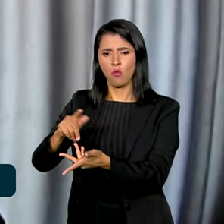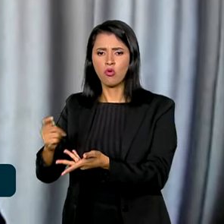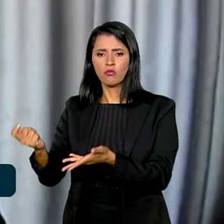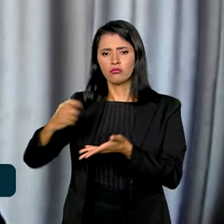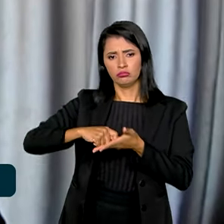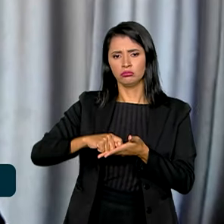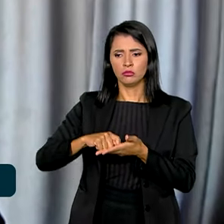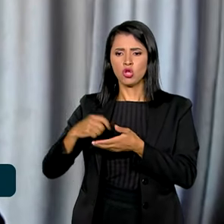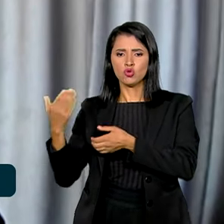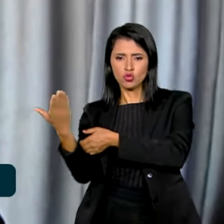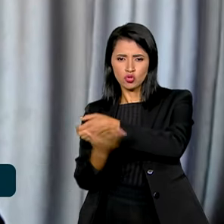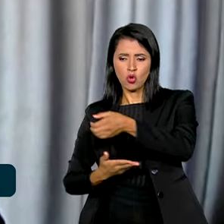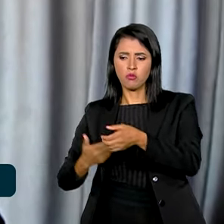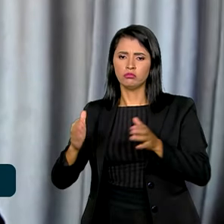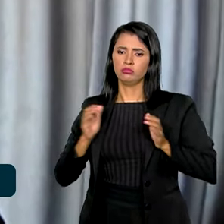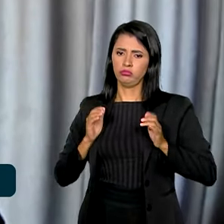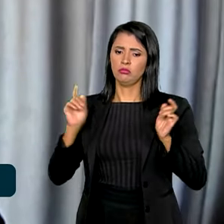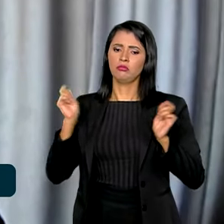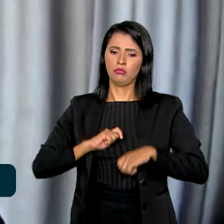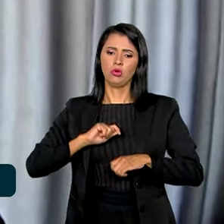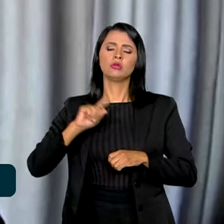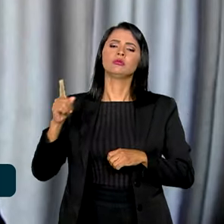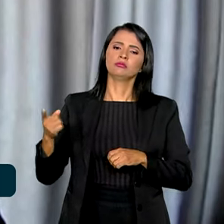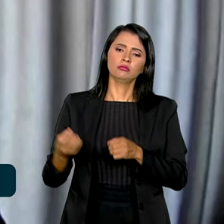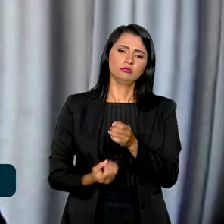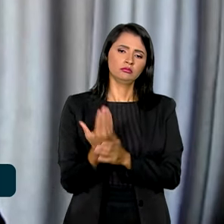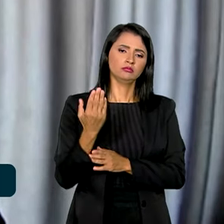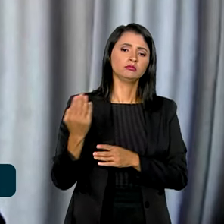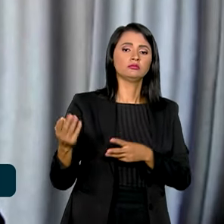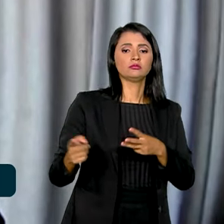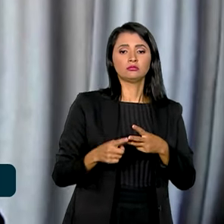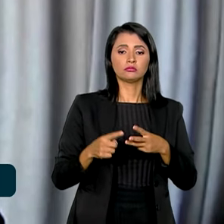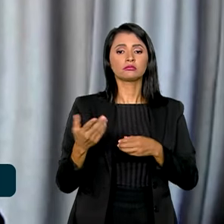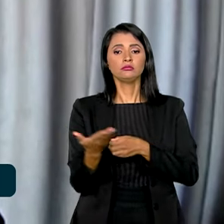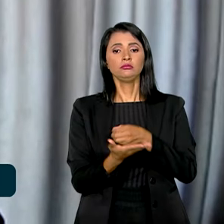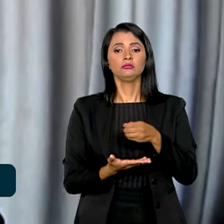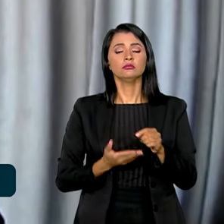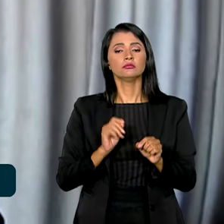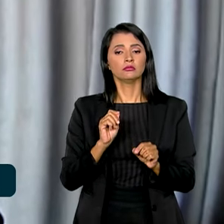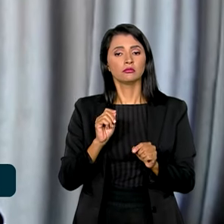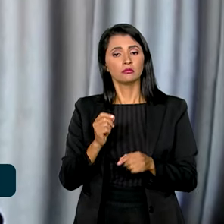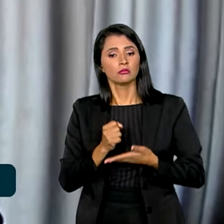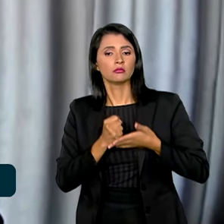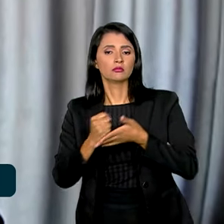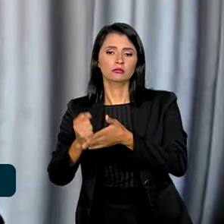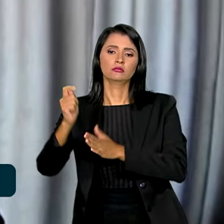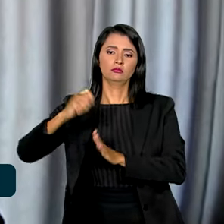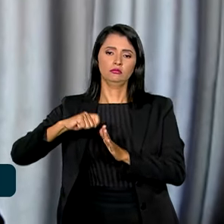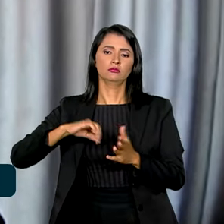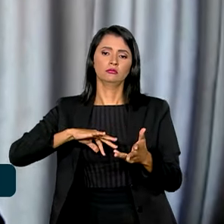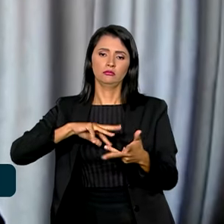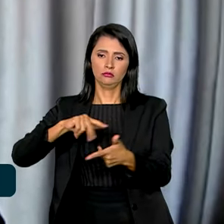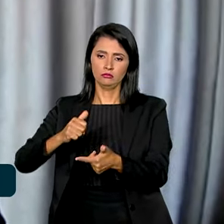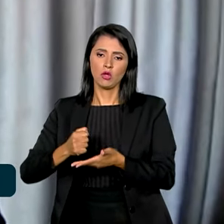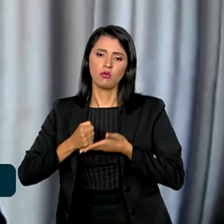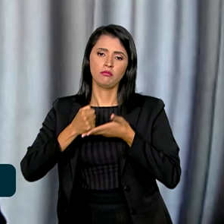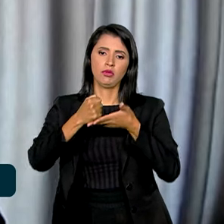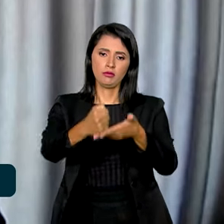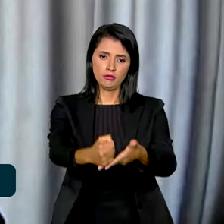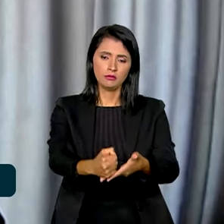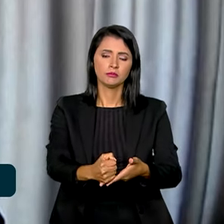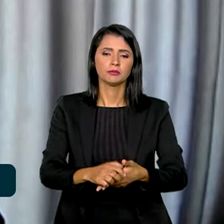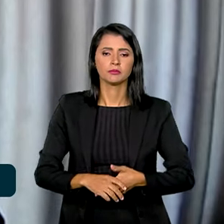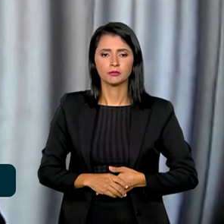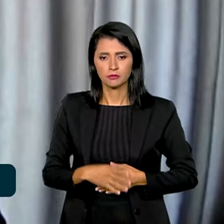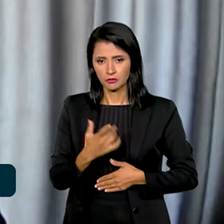riqueza poderá constituir um terceiro pilar para a cooperação tributária internacional. Outro